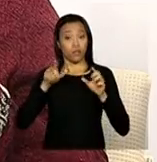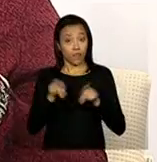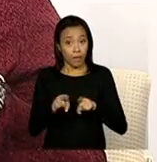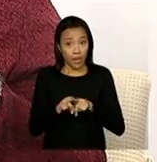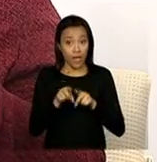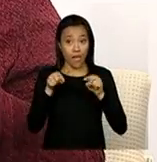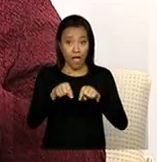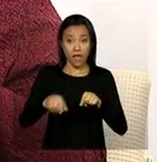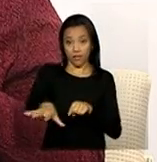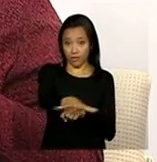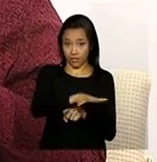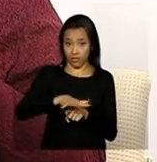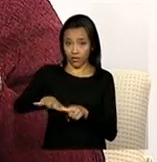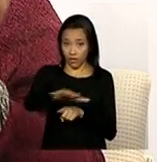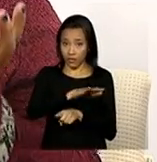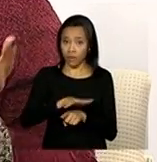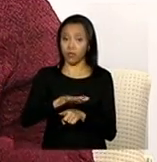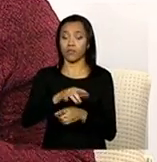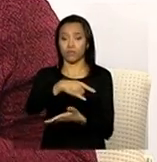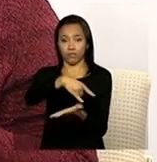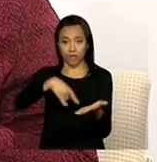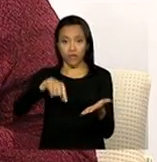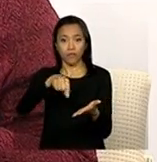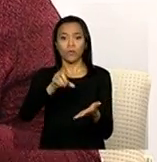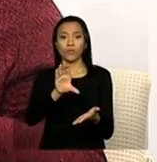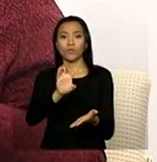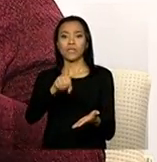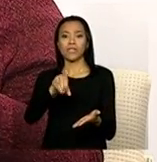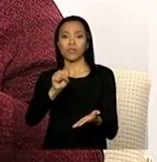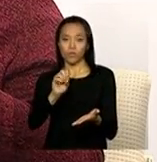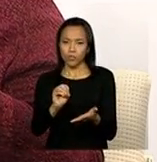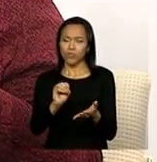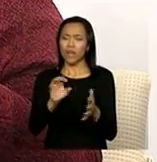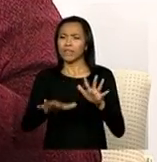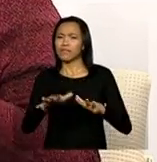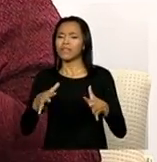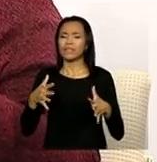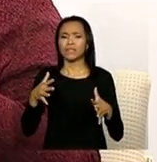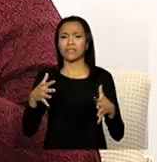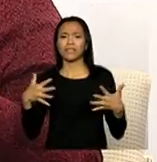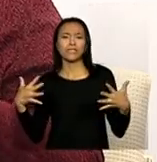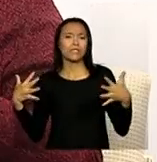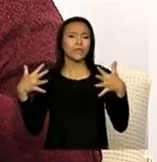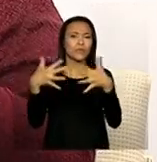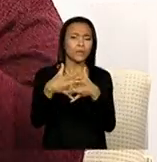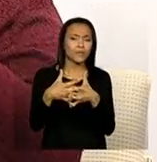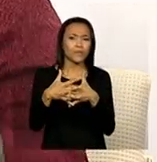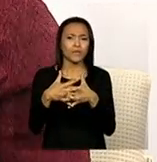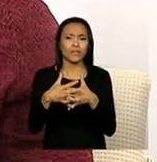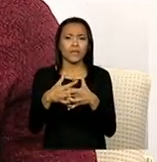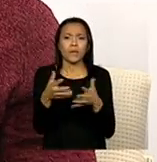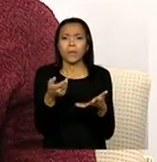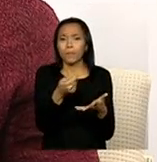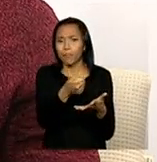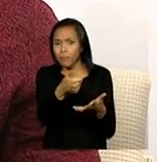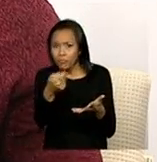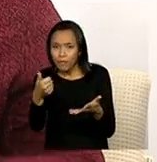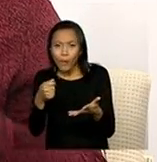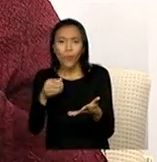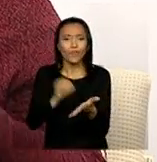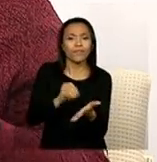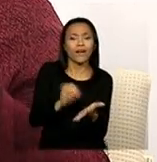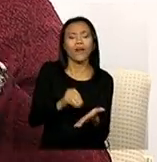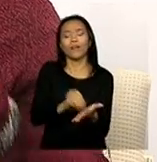também, ela se confunde também com a pouca capacidade de vocalização que ela tem, né?